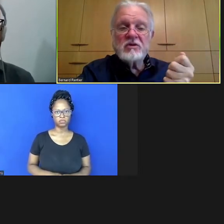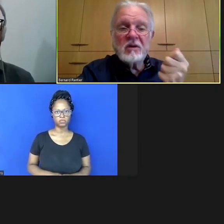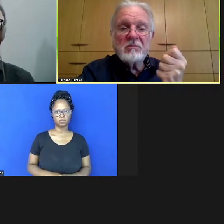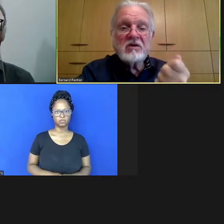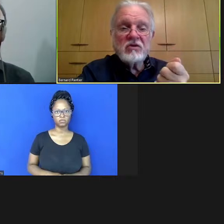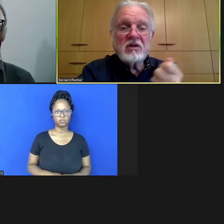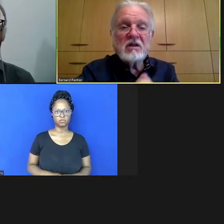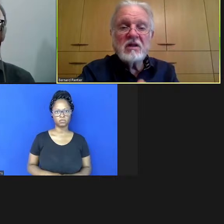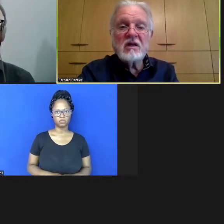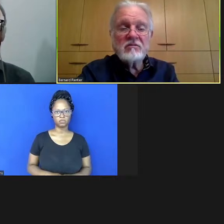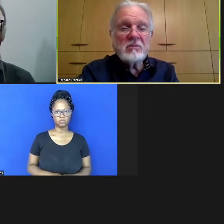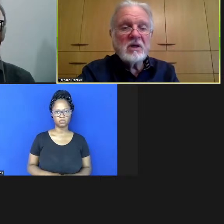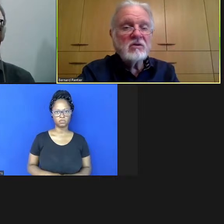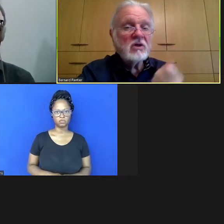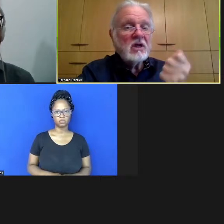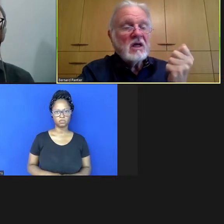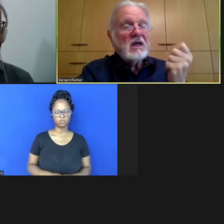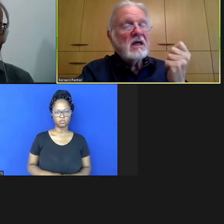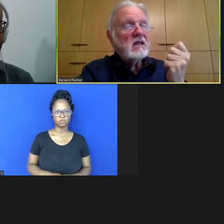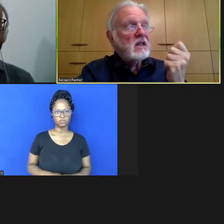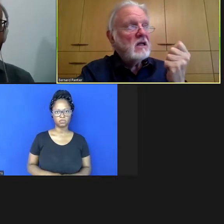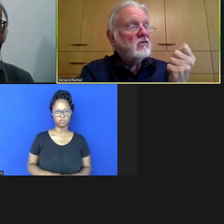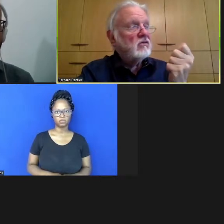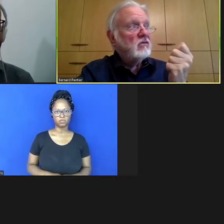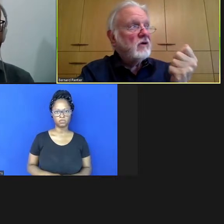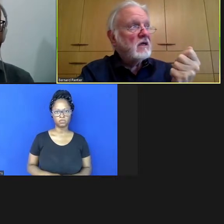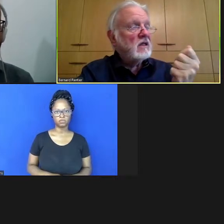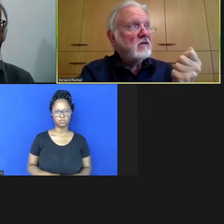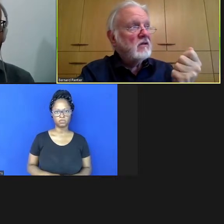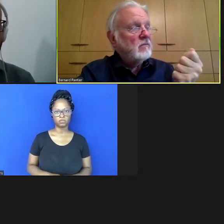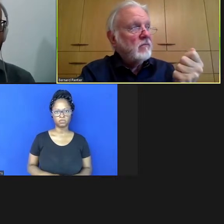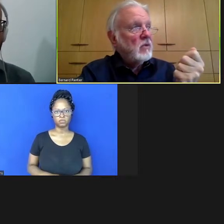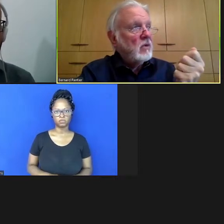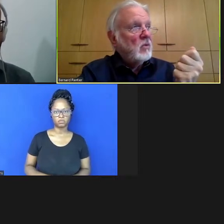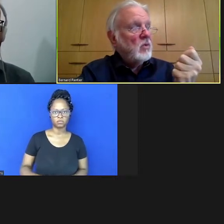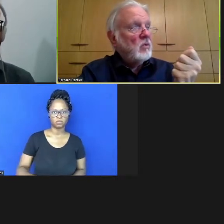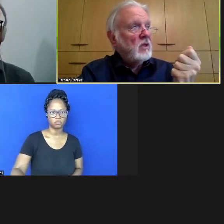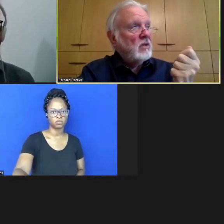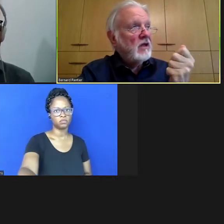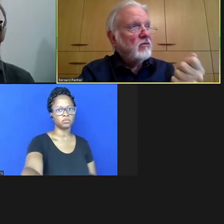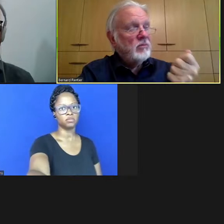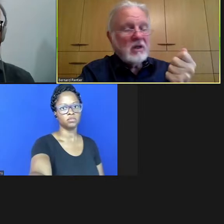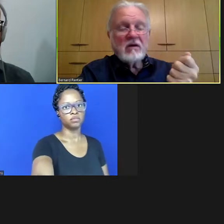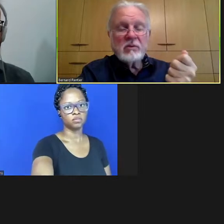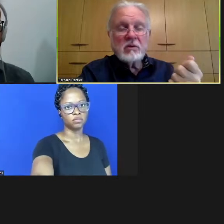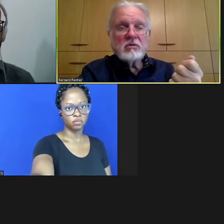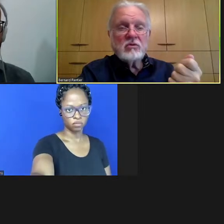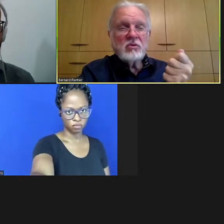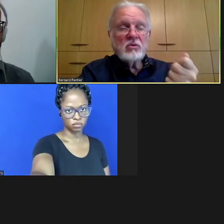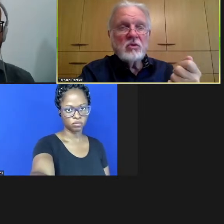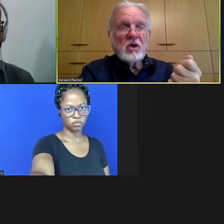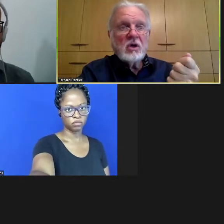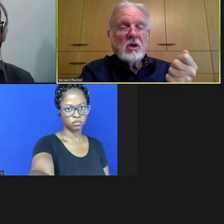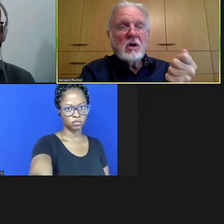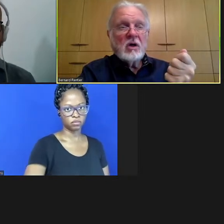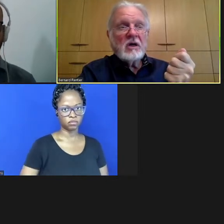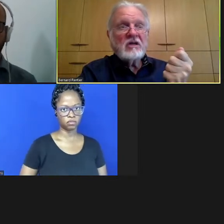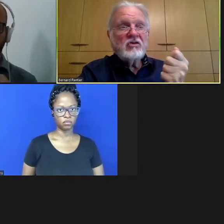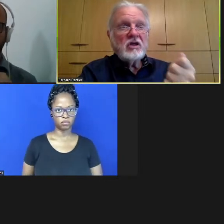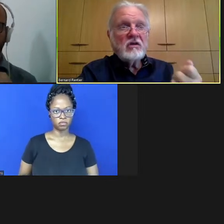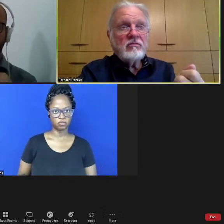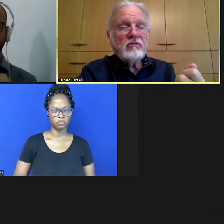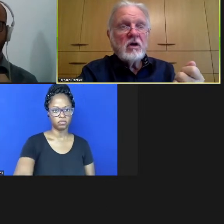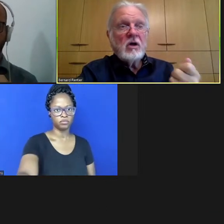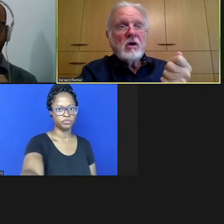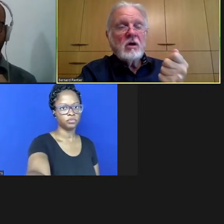existe uma dificuldade muito importante que eu já mencionei durante a minha palestra e é o fato de que jamais seremos